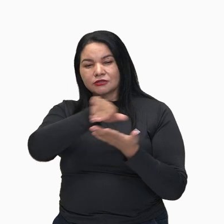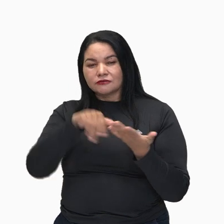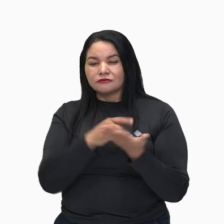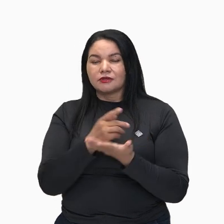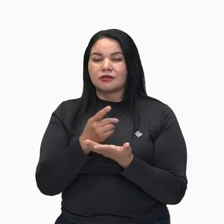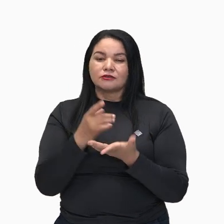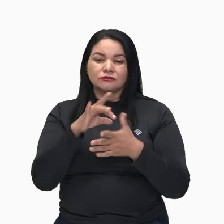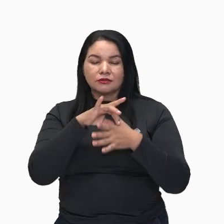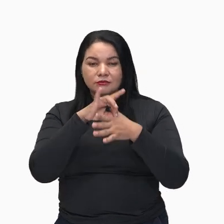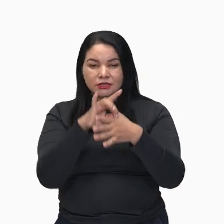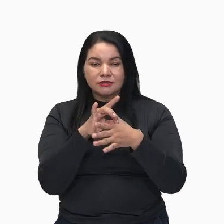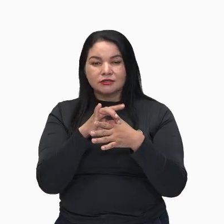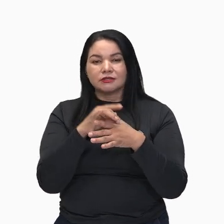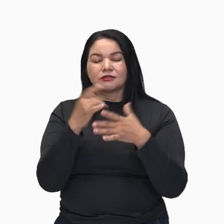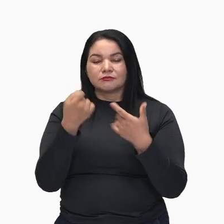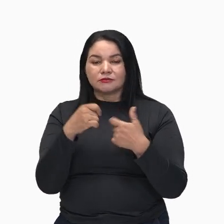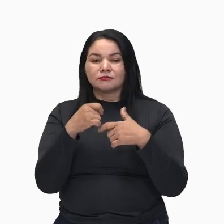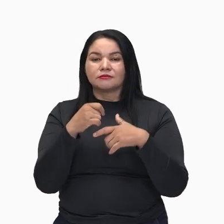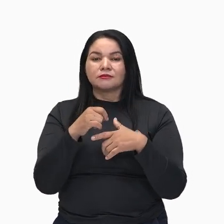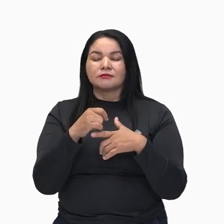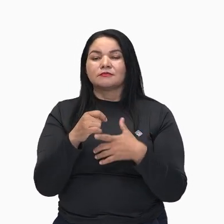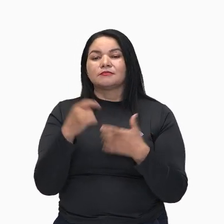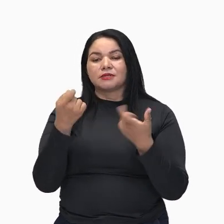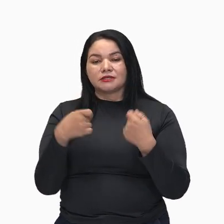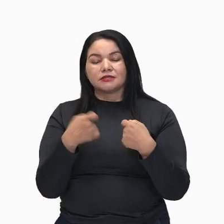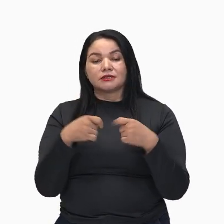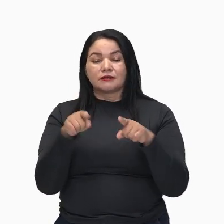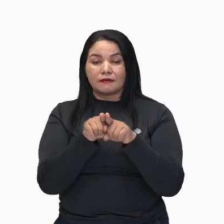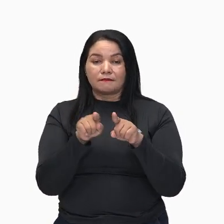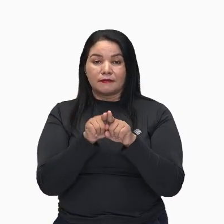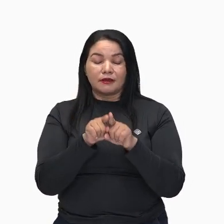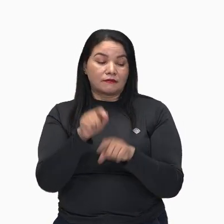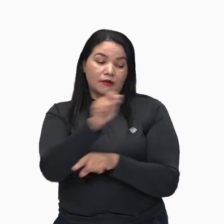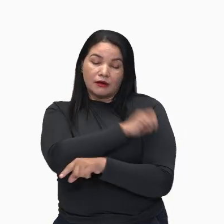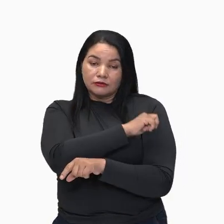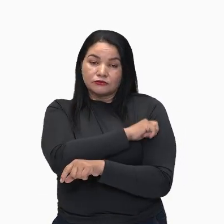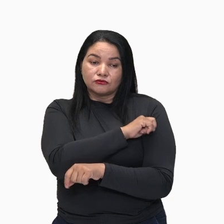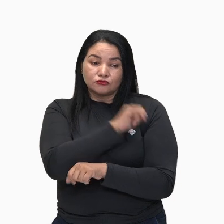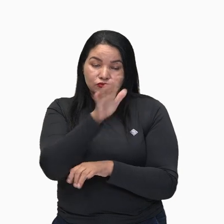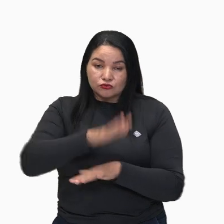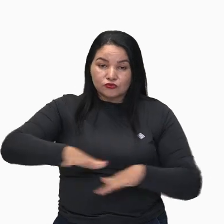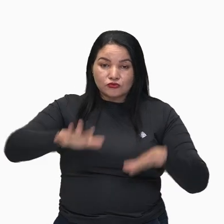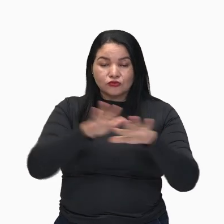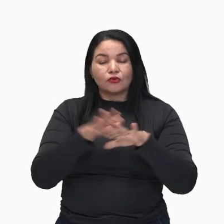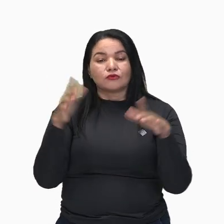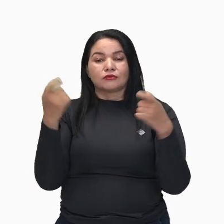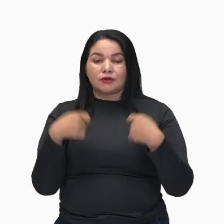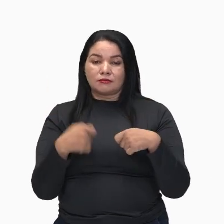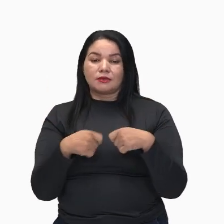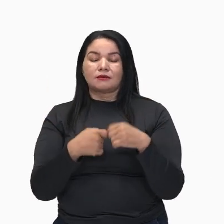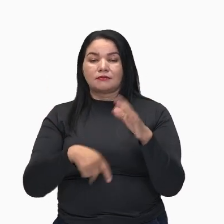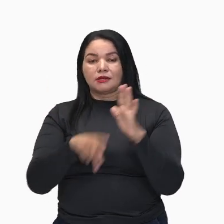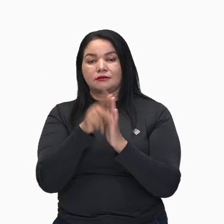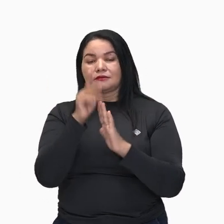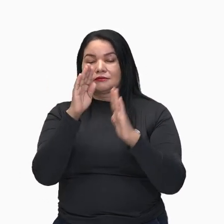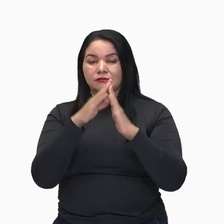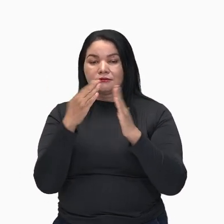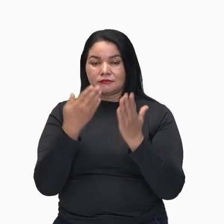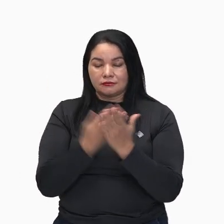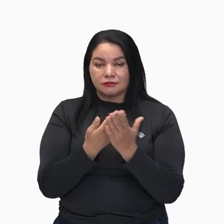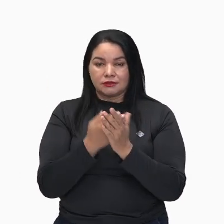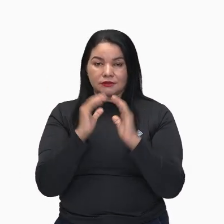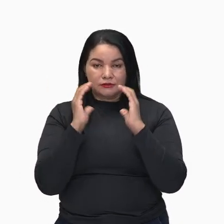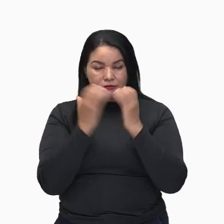envolvidas ali na escola, lembrando que os alunos também fazem parte da comunidade escolar, tá bom, gente? Então, quem deve executar? Aí ela apontou a